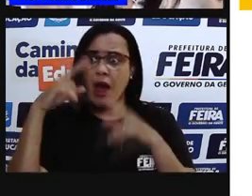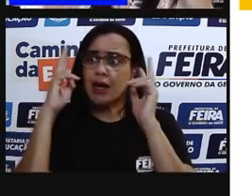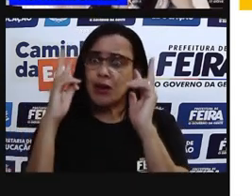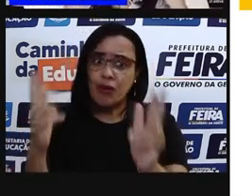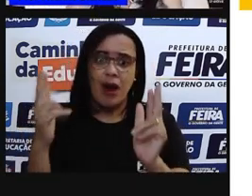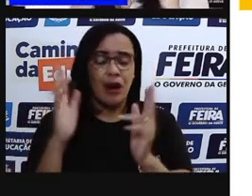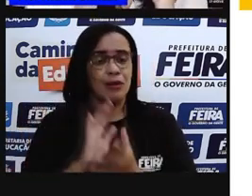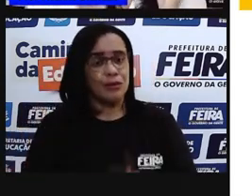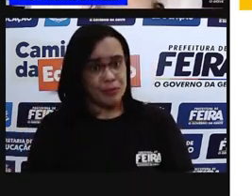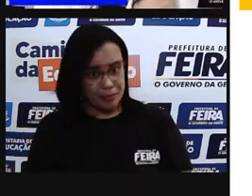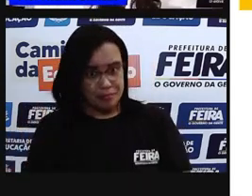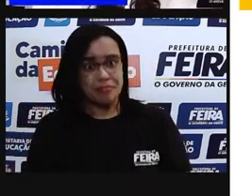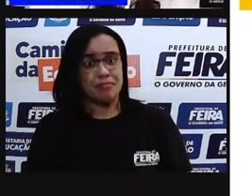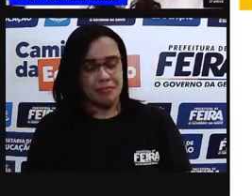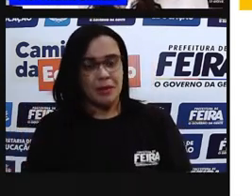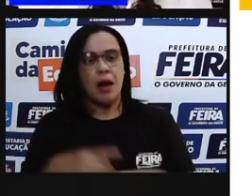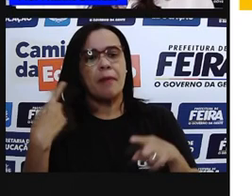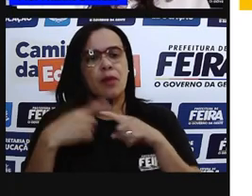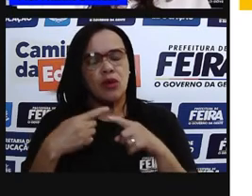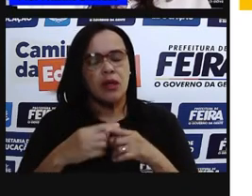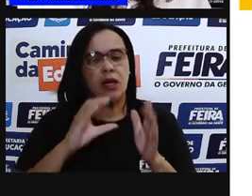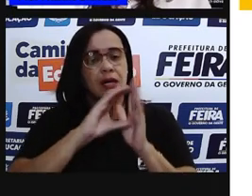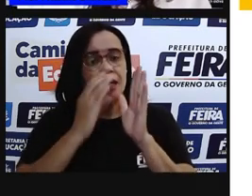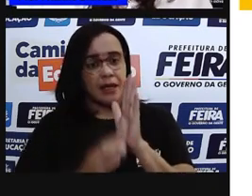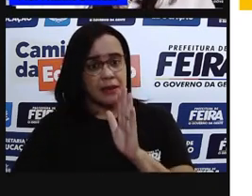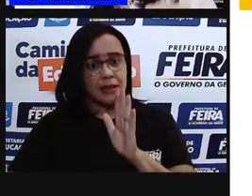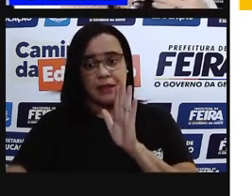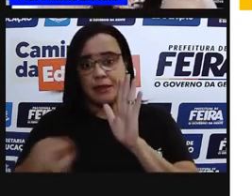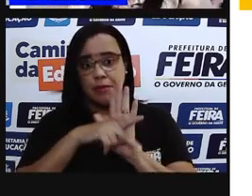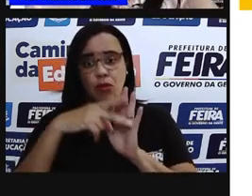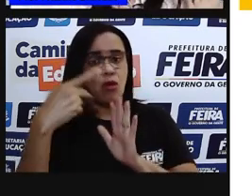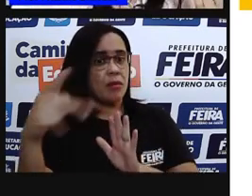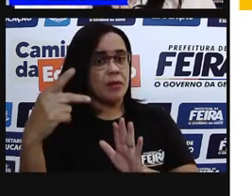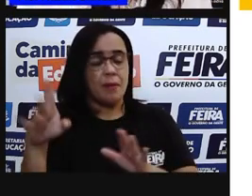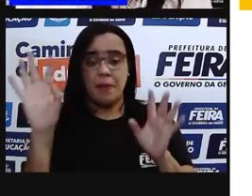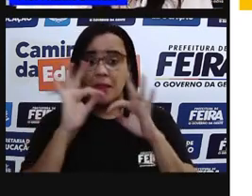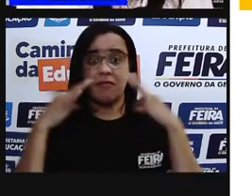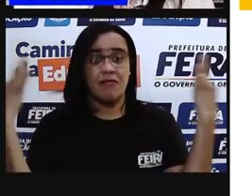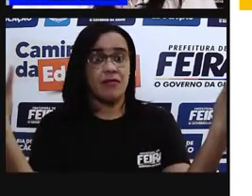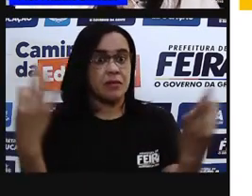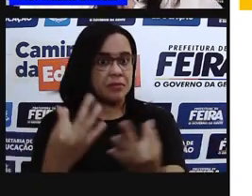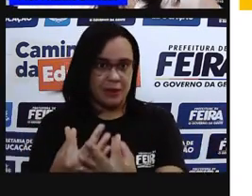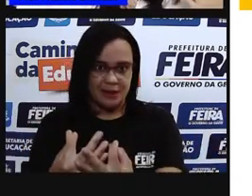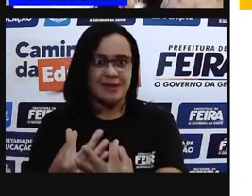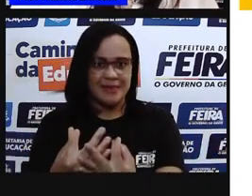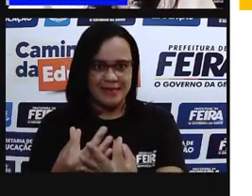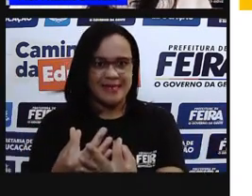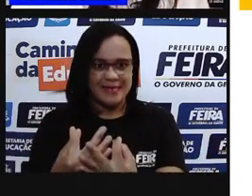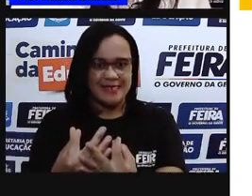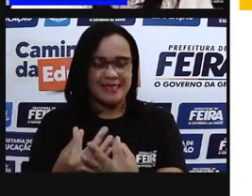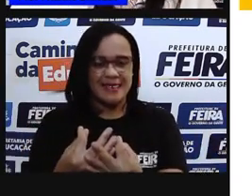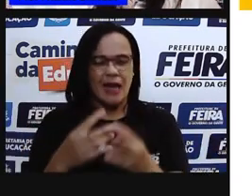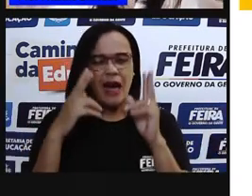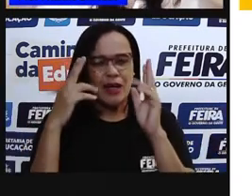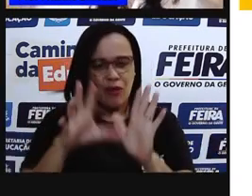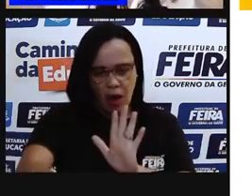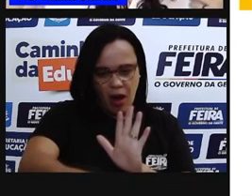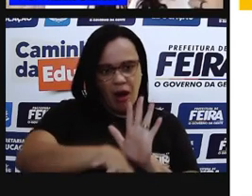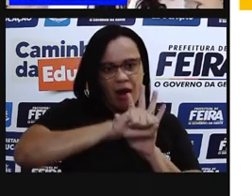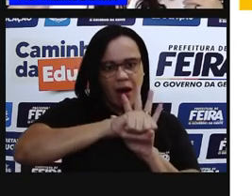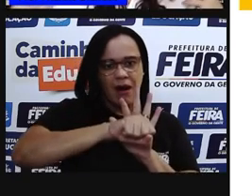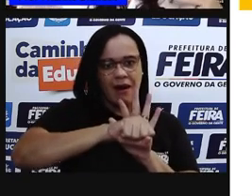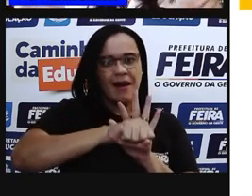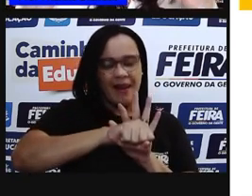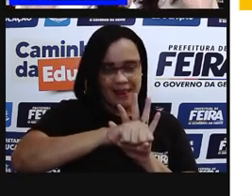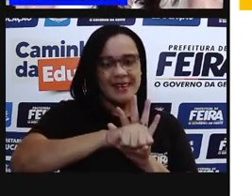Mas vai ter características físicas que foram herdadas. E essa herança, ela veio dos nossos